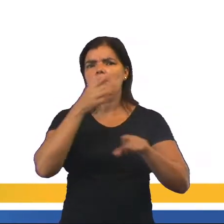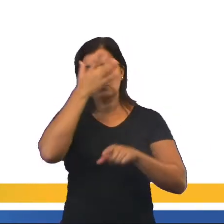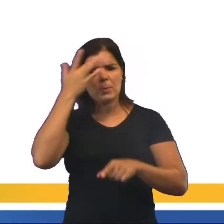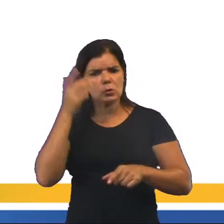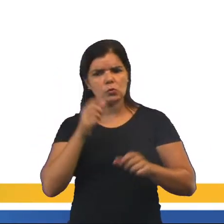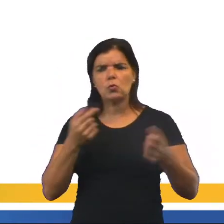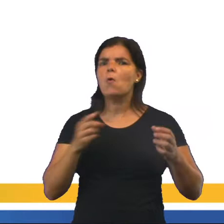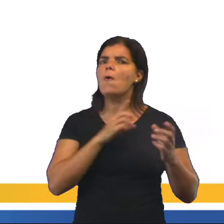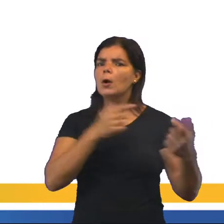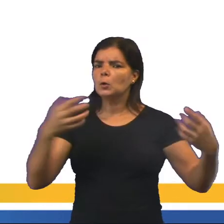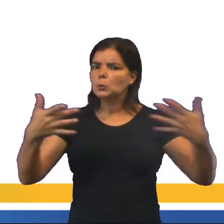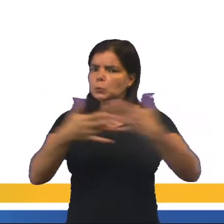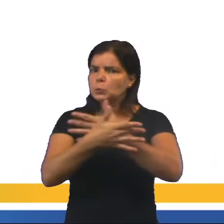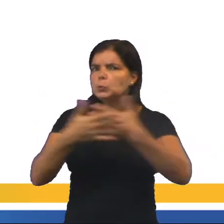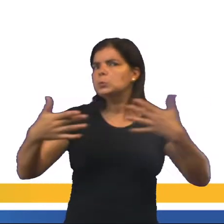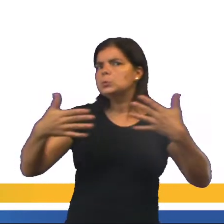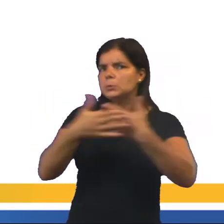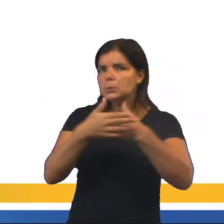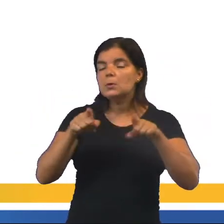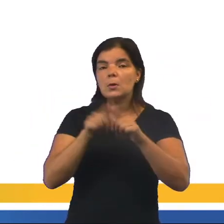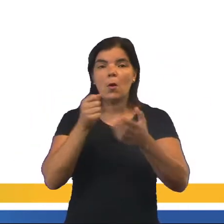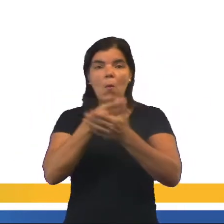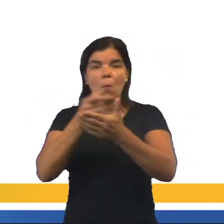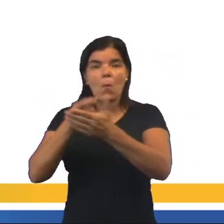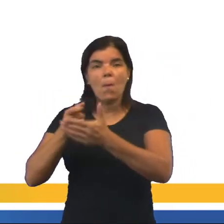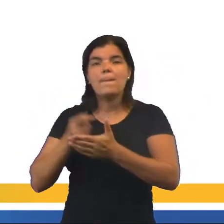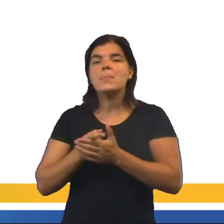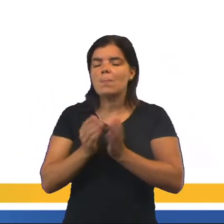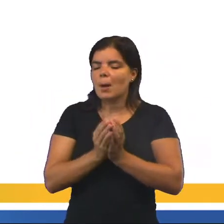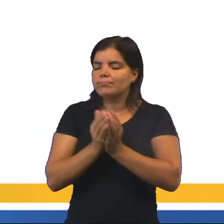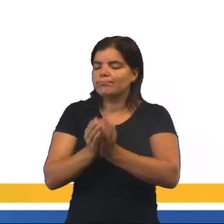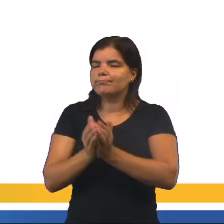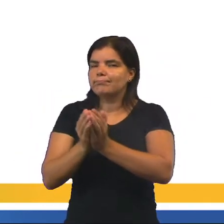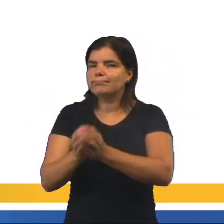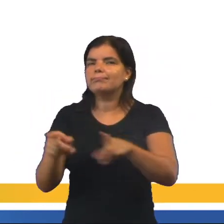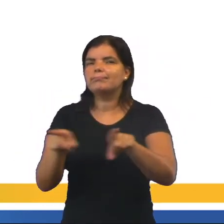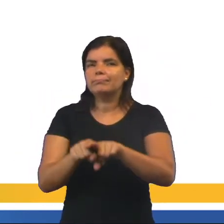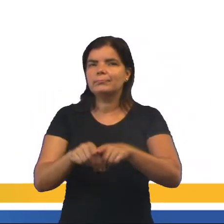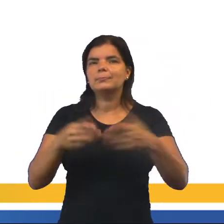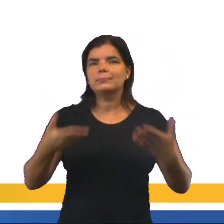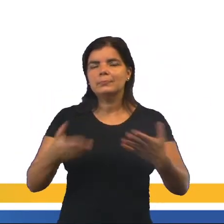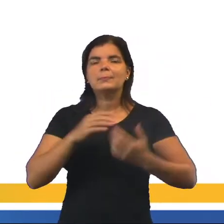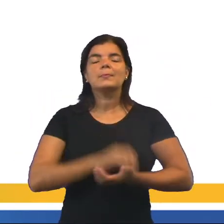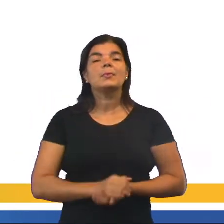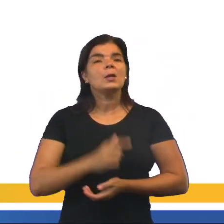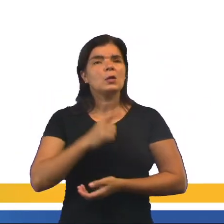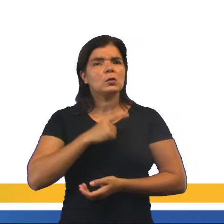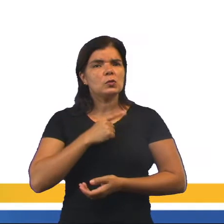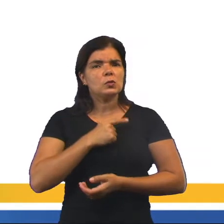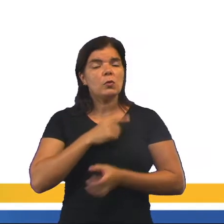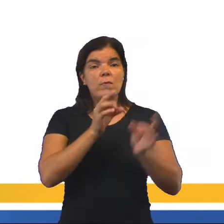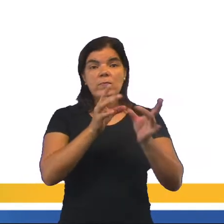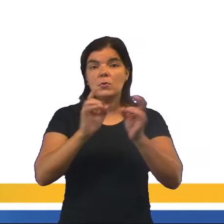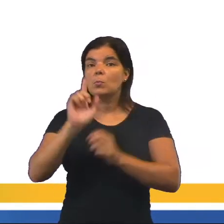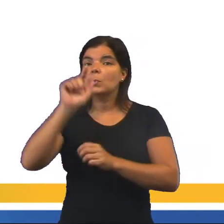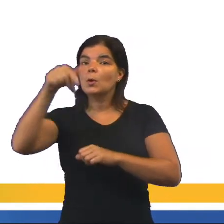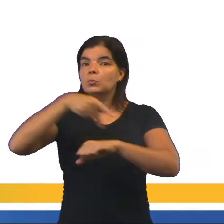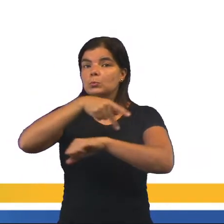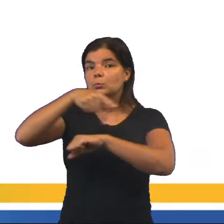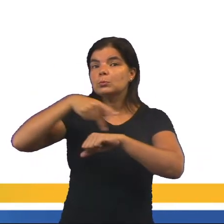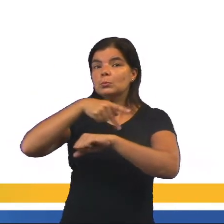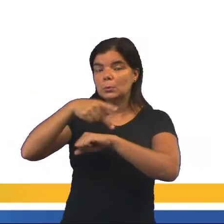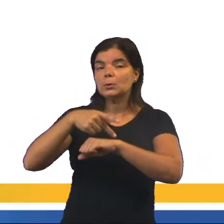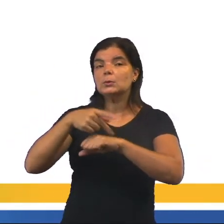com os comerciantes que saíram do Oriente para o Ocidente. E, além disso, eles também exportavam esses produtos